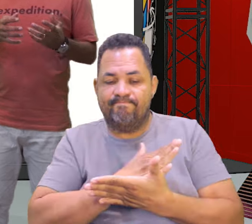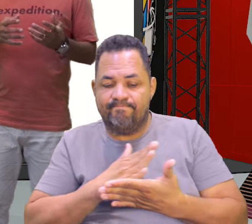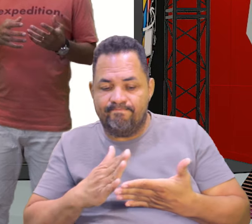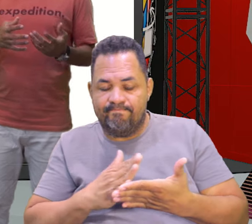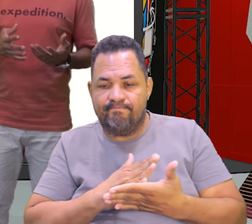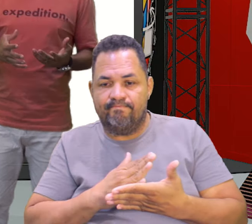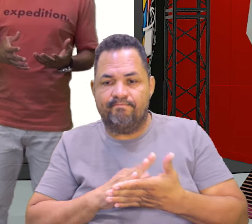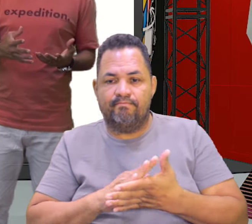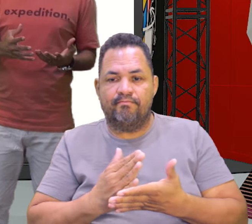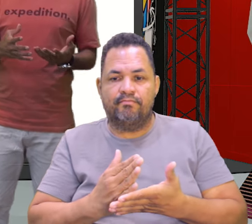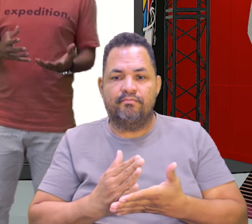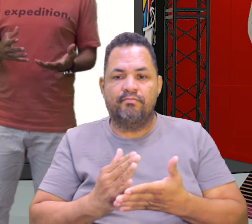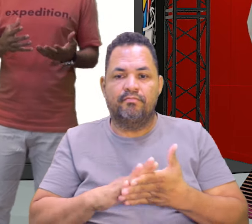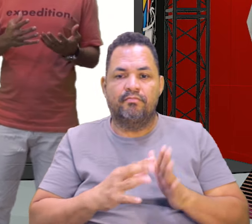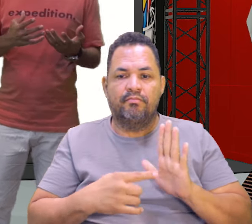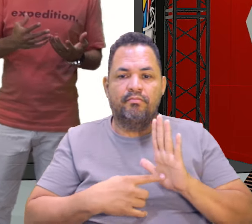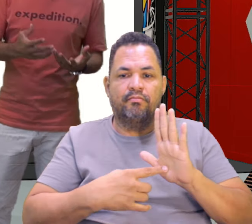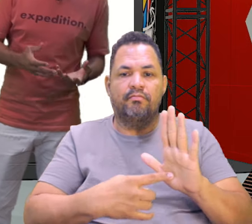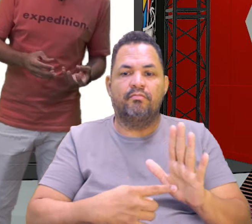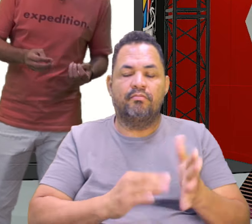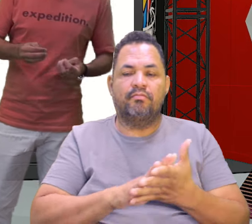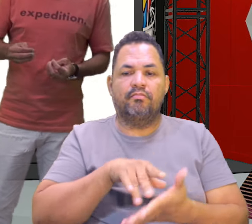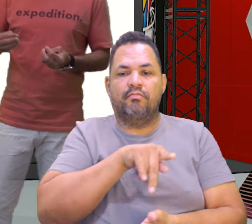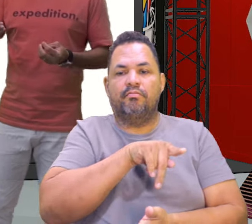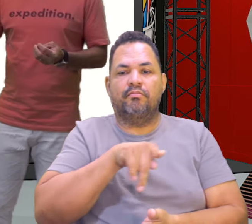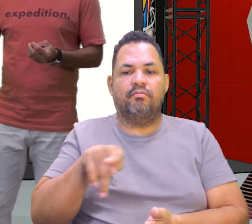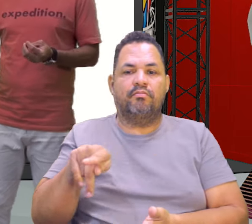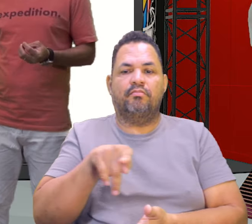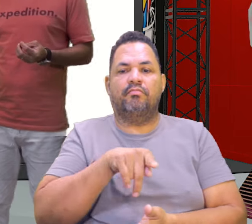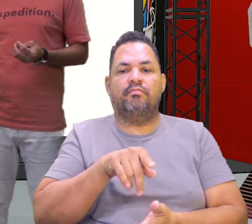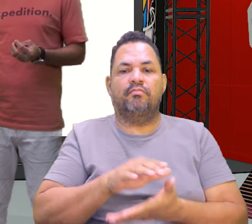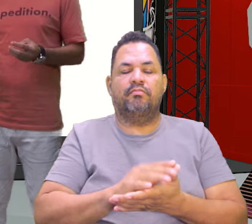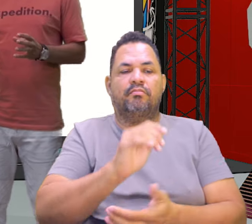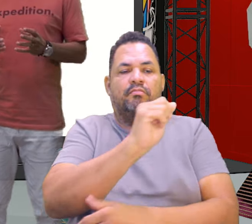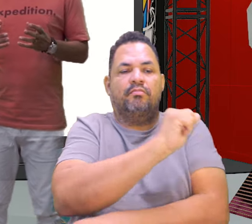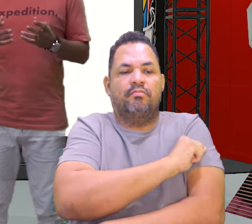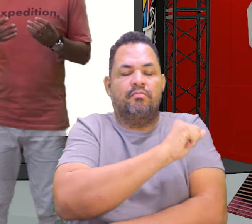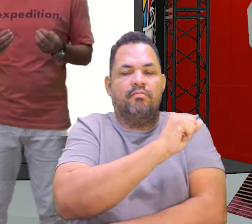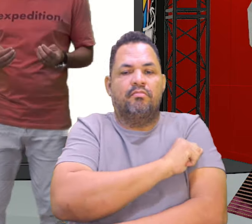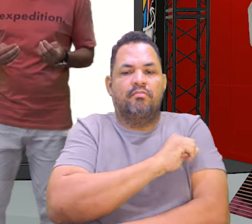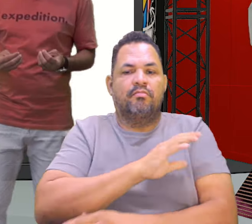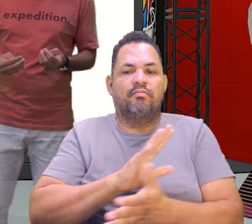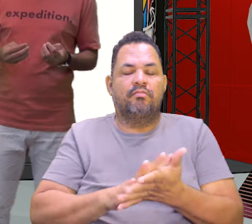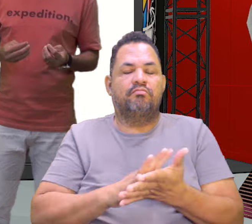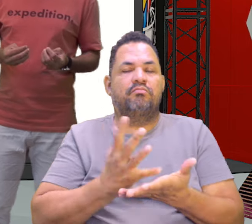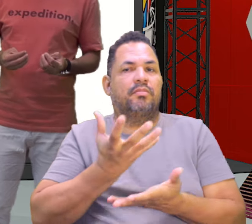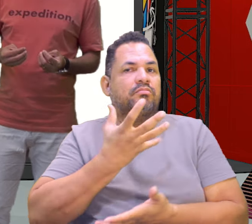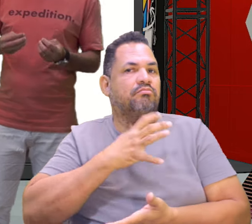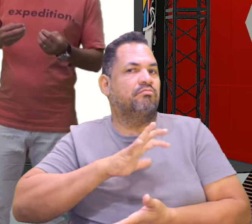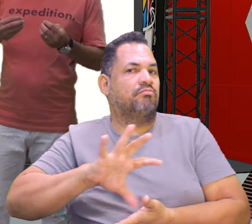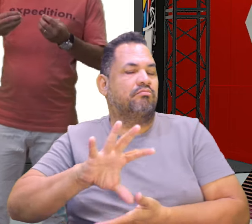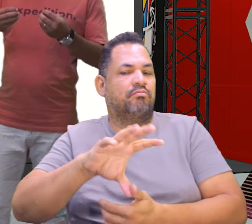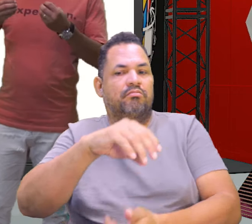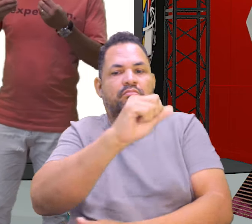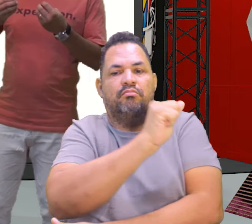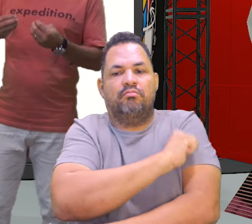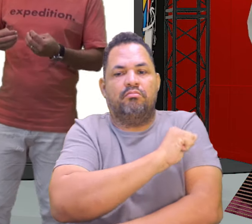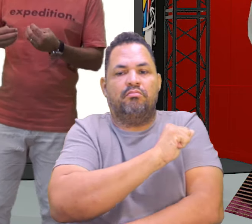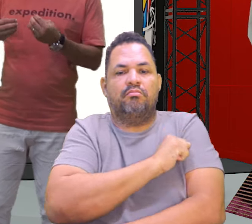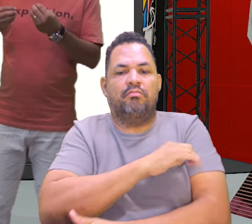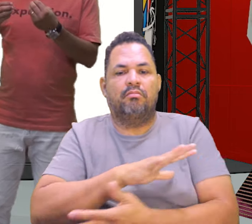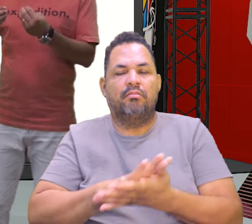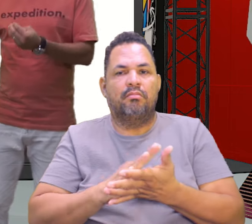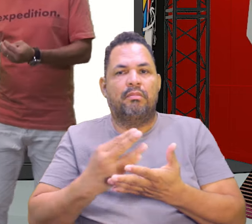pesada mostrar para os professores e para os estudantes que ele não quer aluno que